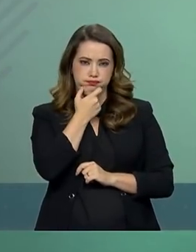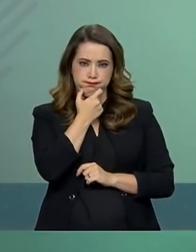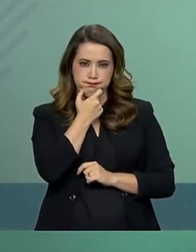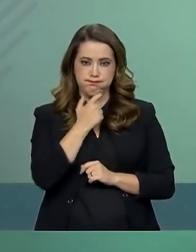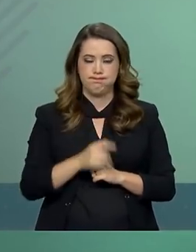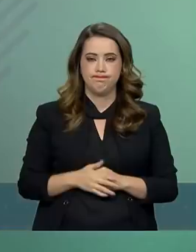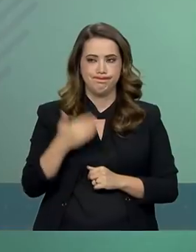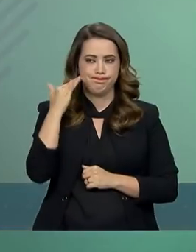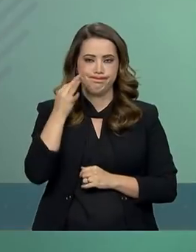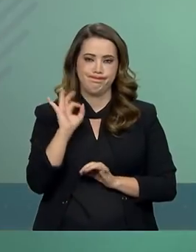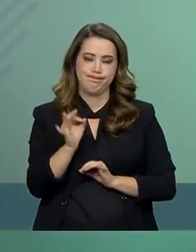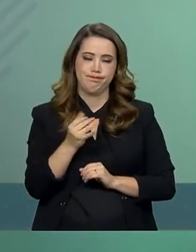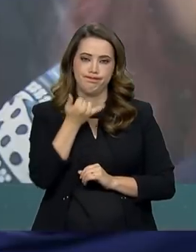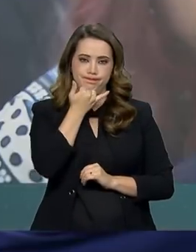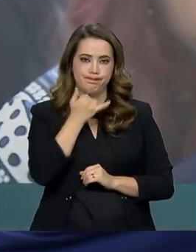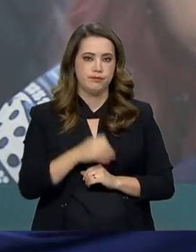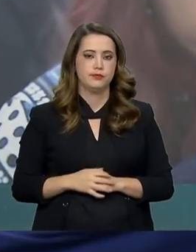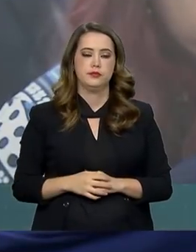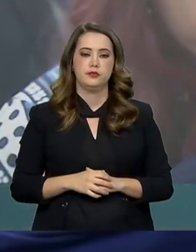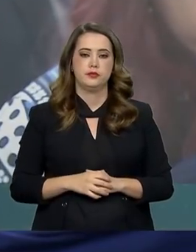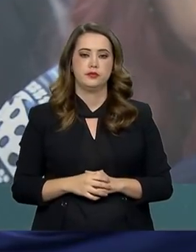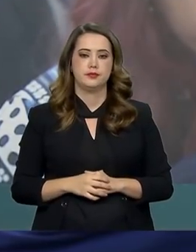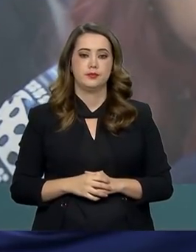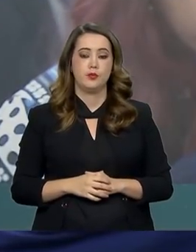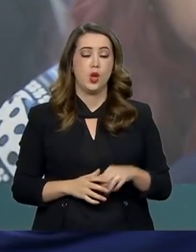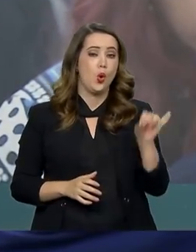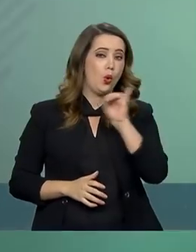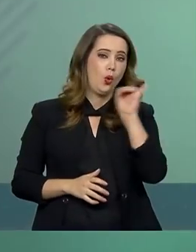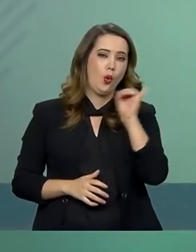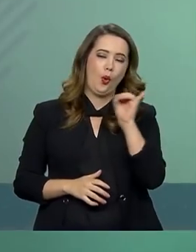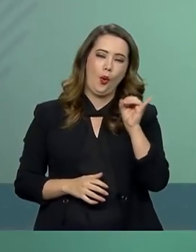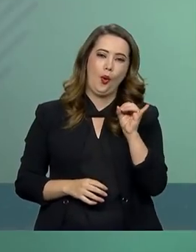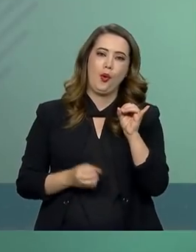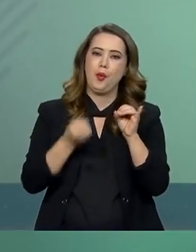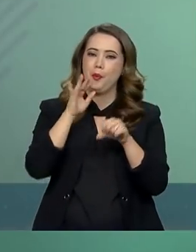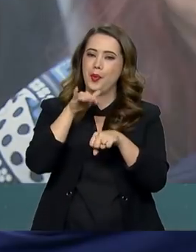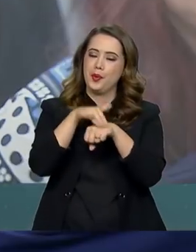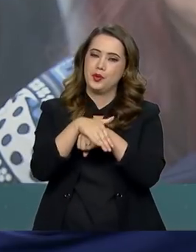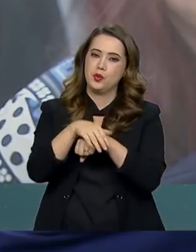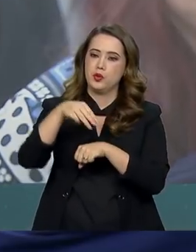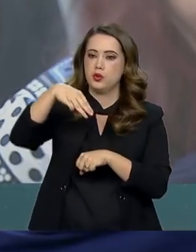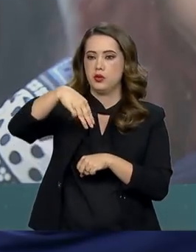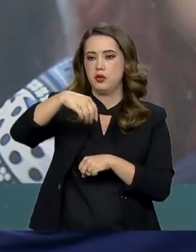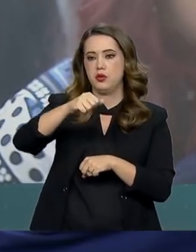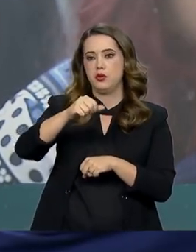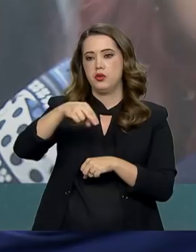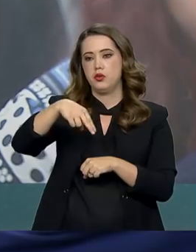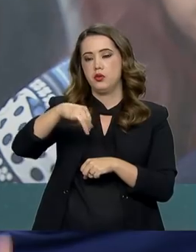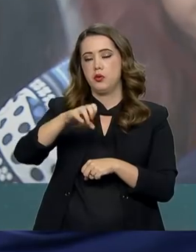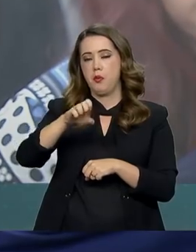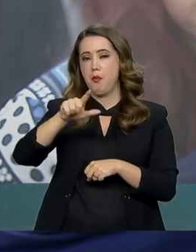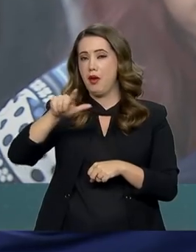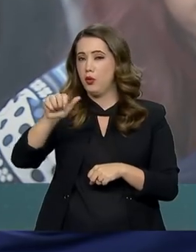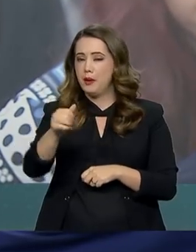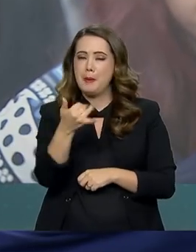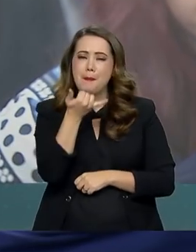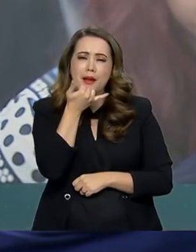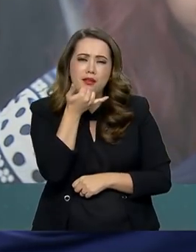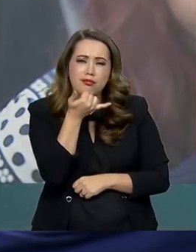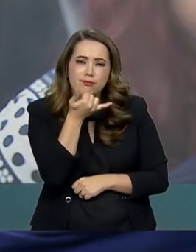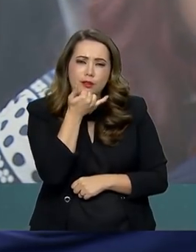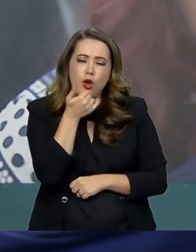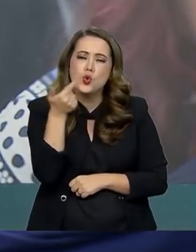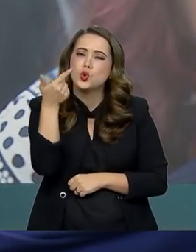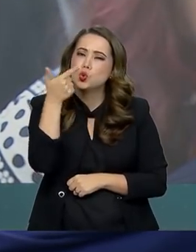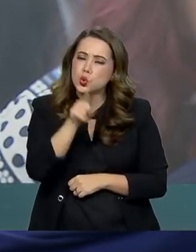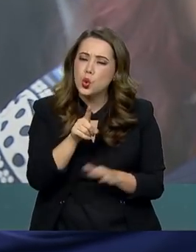Boa noite, porta-voz, Manuela Buquerque, do Metrópolis. Como vai? Tudo bem? Tudo certo. Desculpe insistir nesse tema do projeto